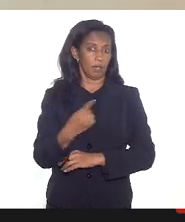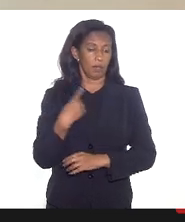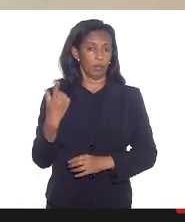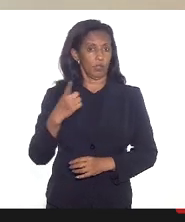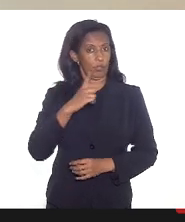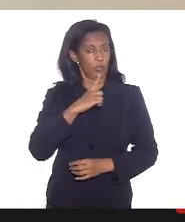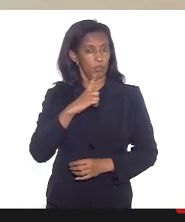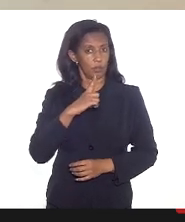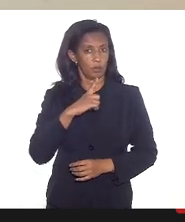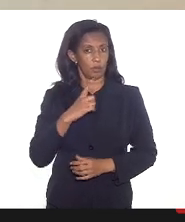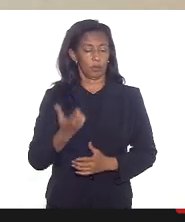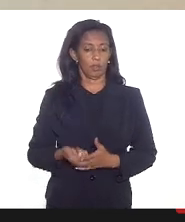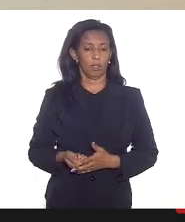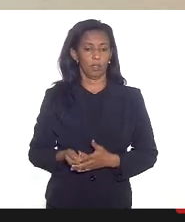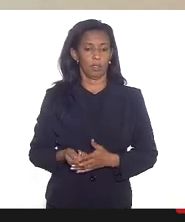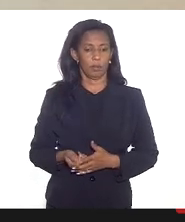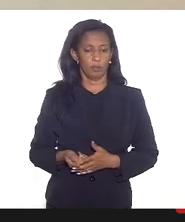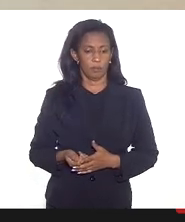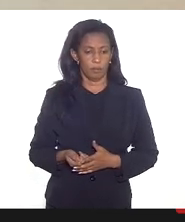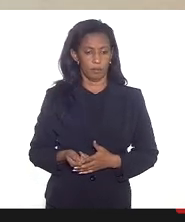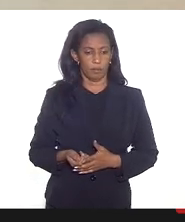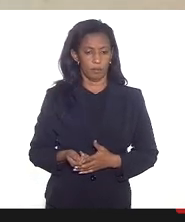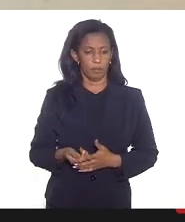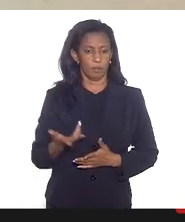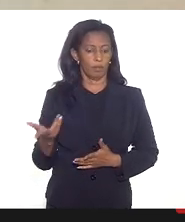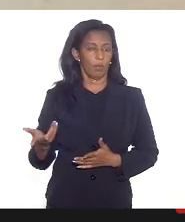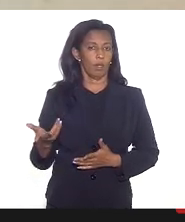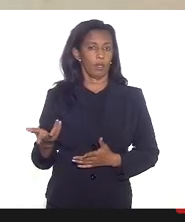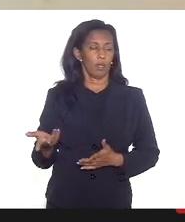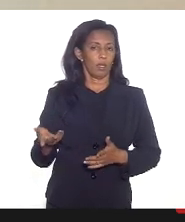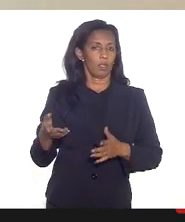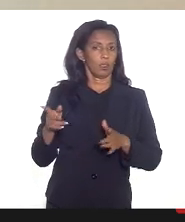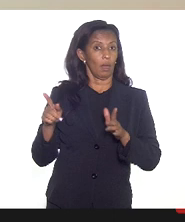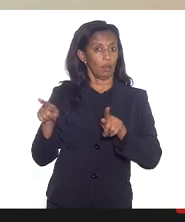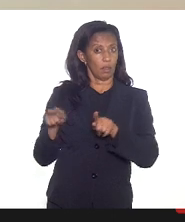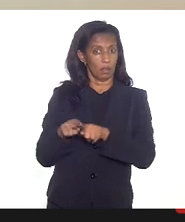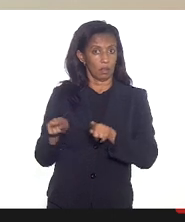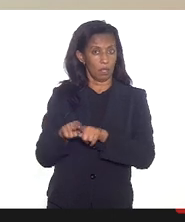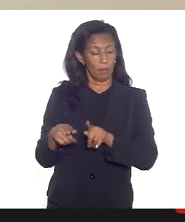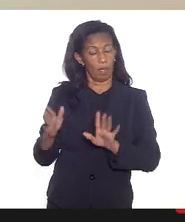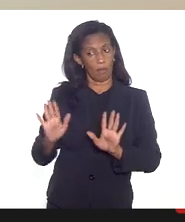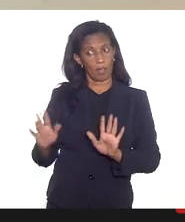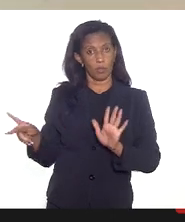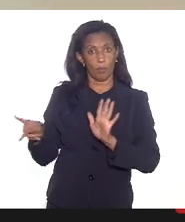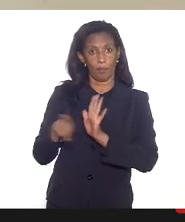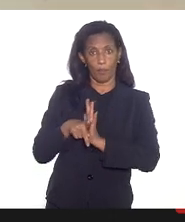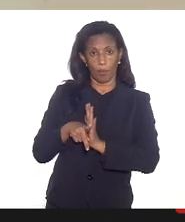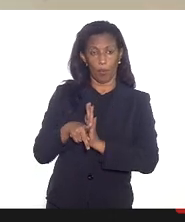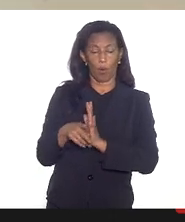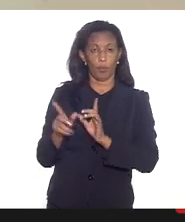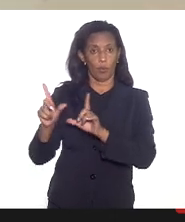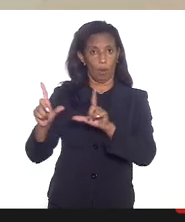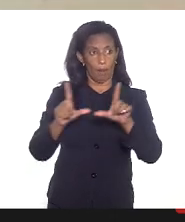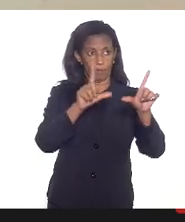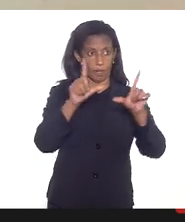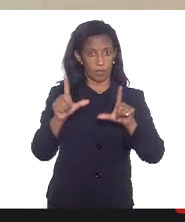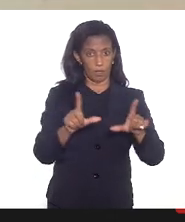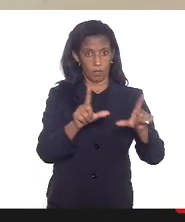esse conhecimento esse respaldo também mas como eu falei com o próprio a própria apresentação da